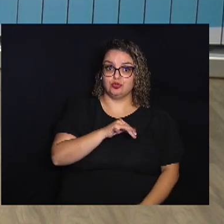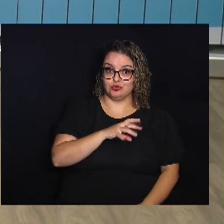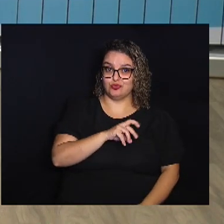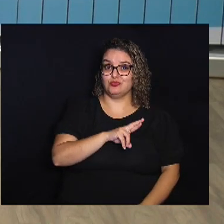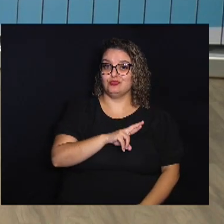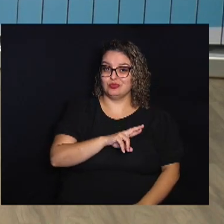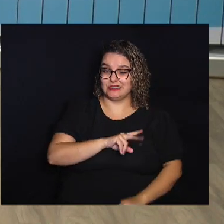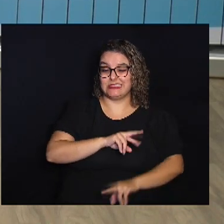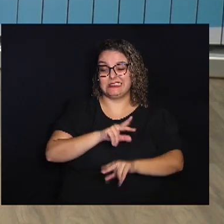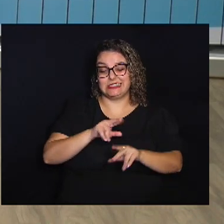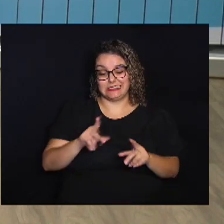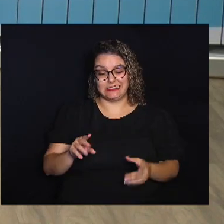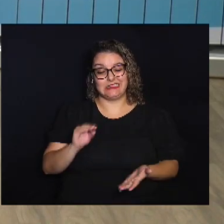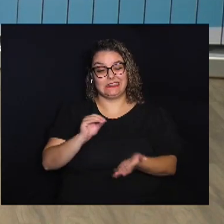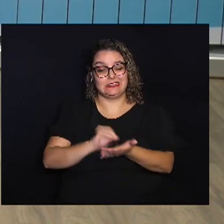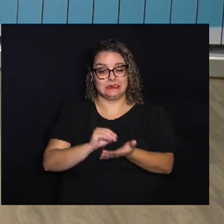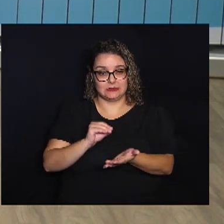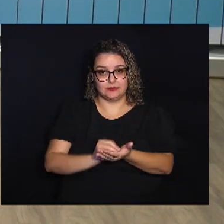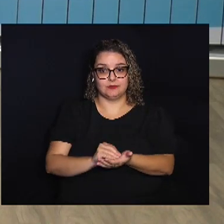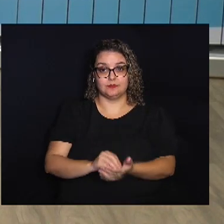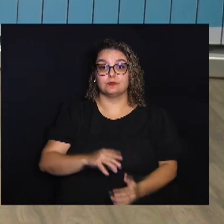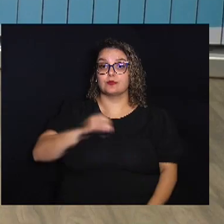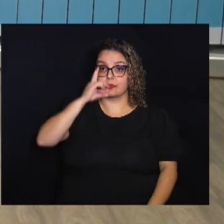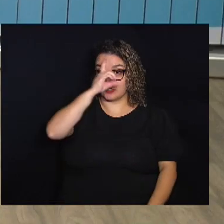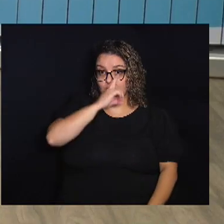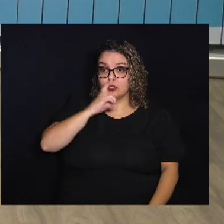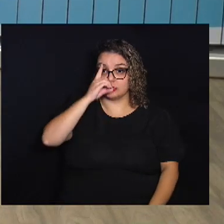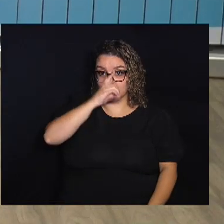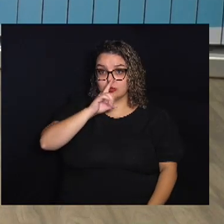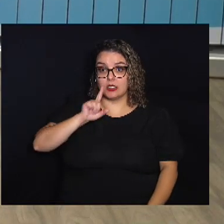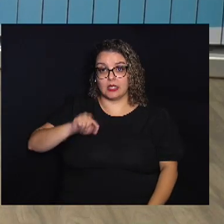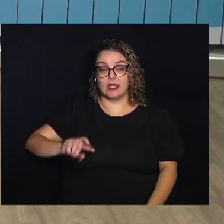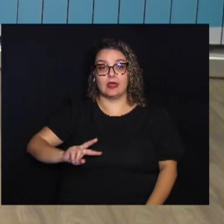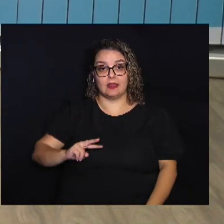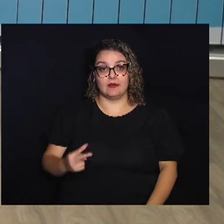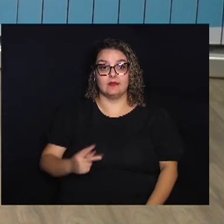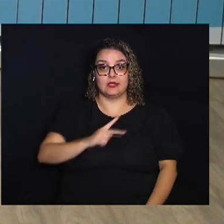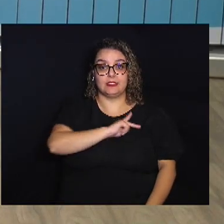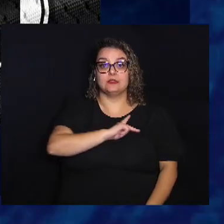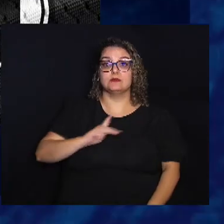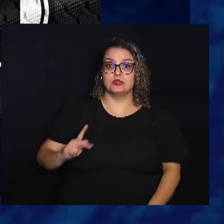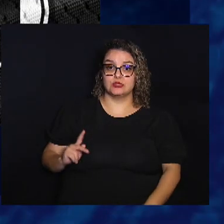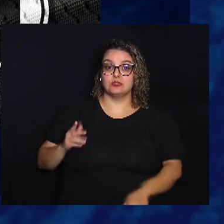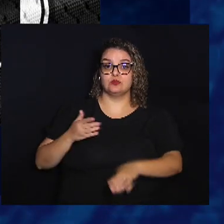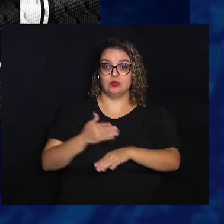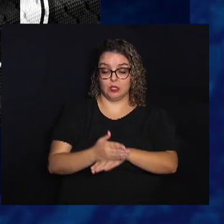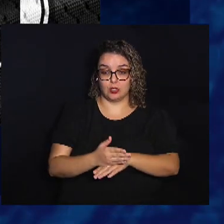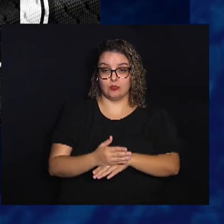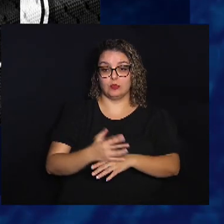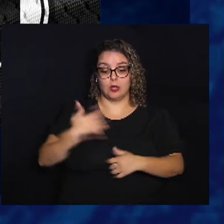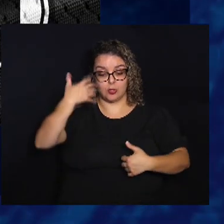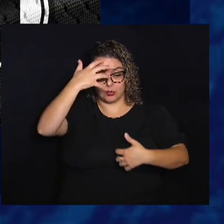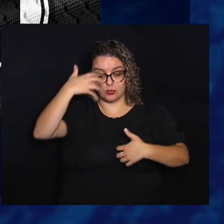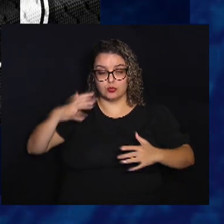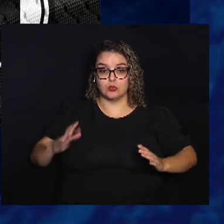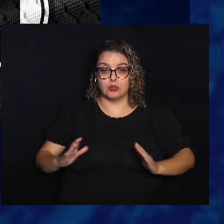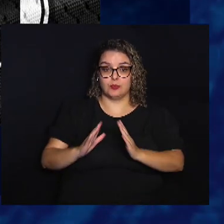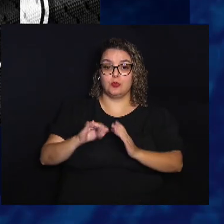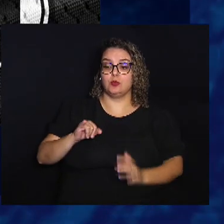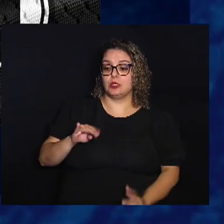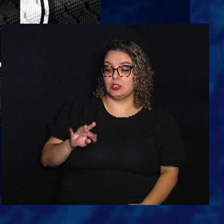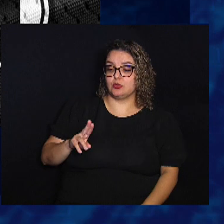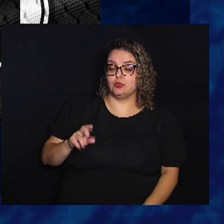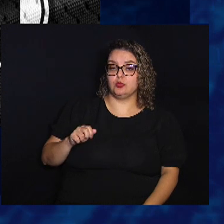muitos Desfalques No domingo É a vez Da Ponte Preta Entrar em campo A macaca Enfrenta O Ituano